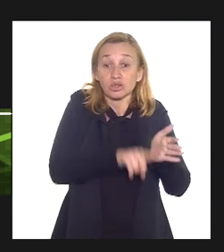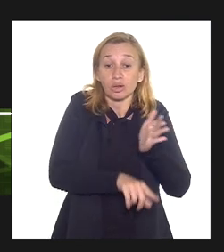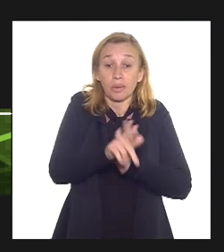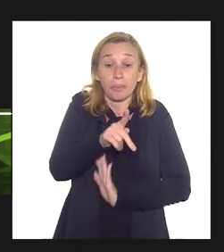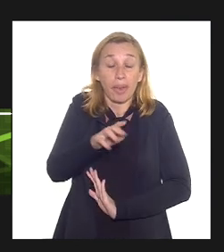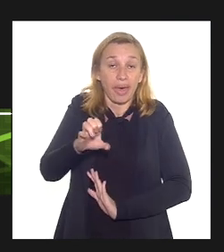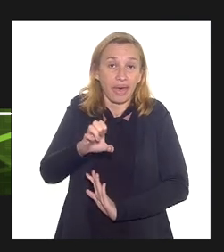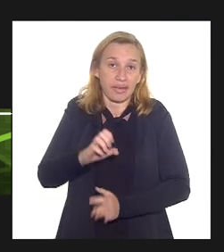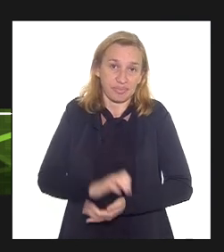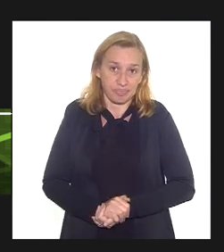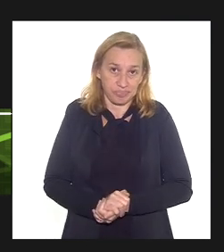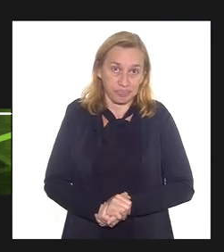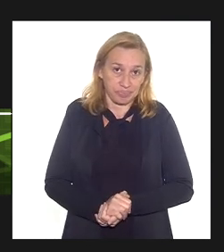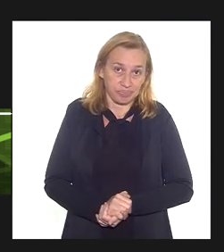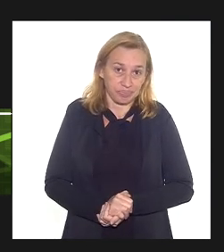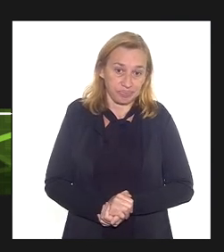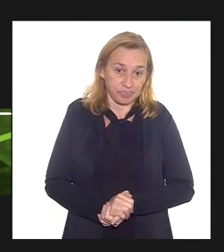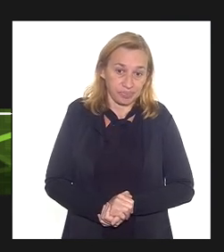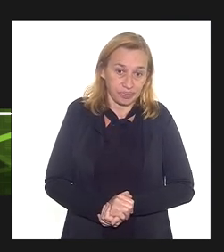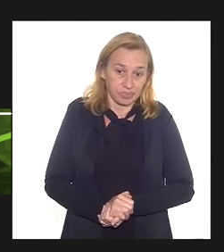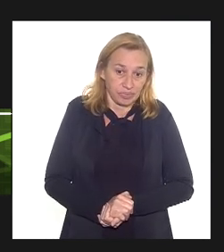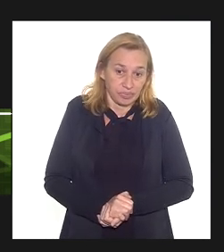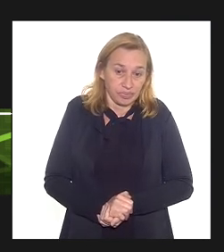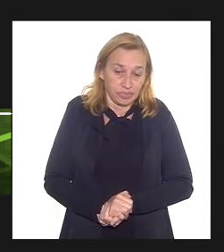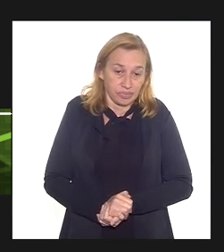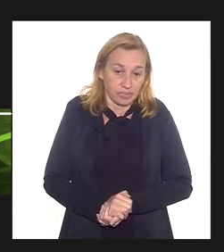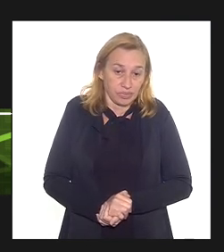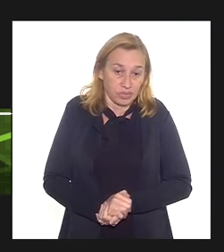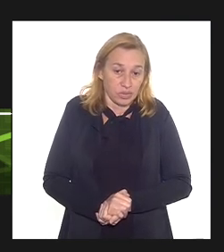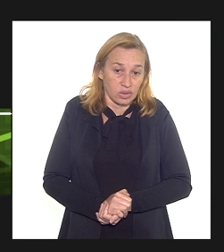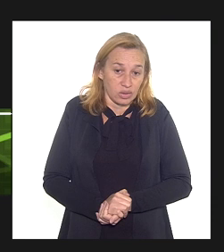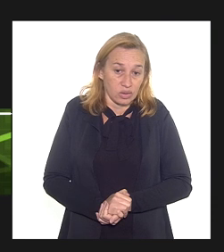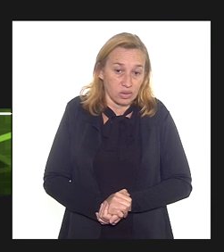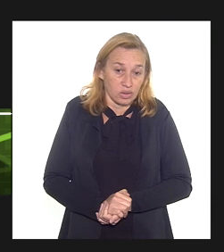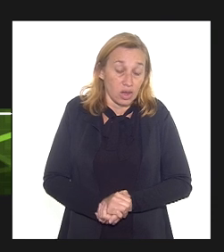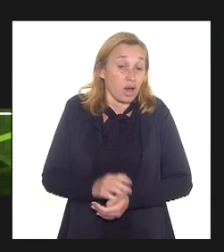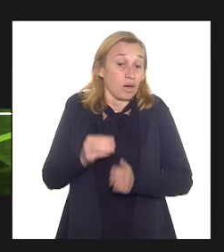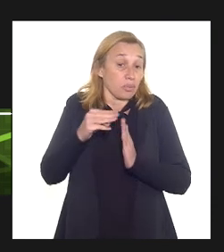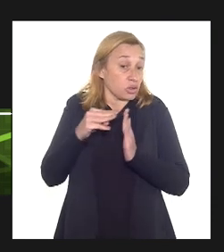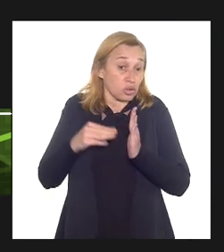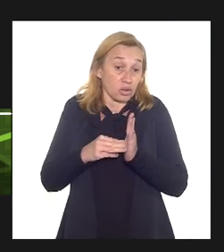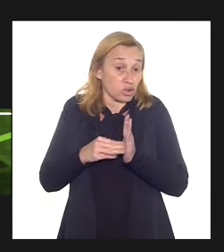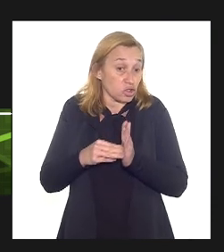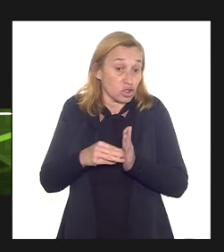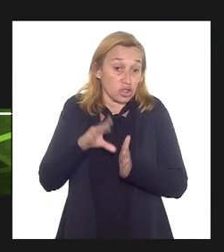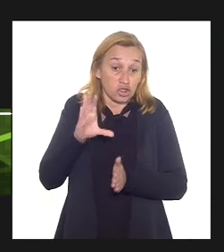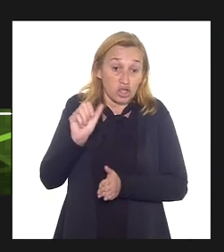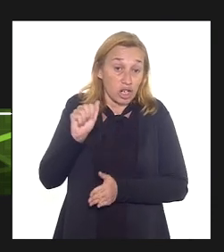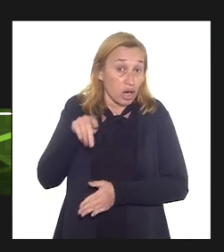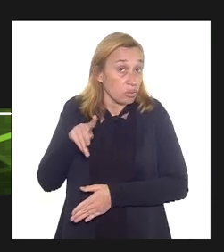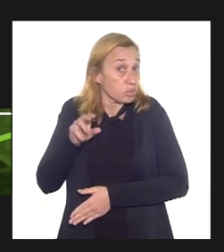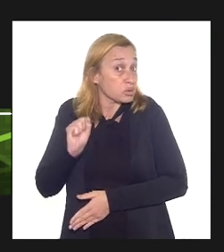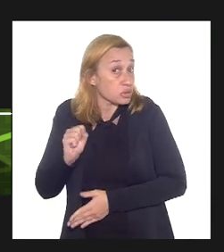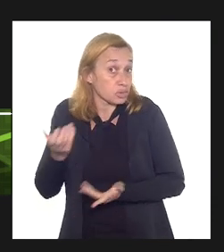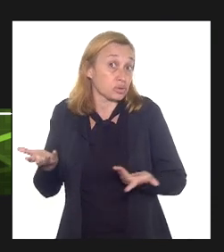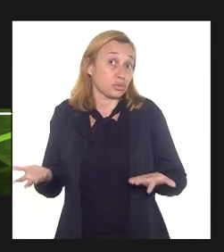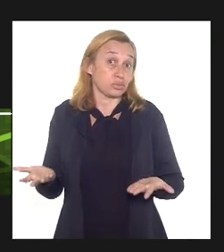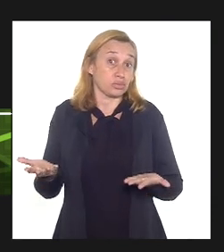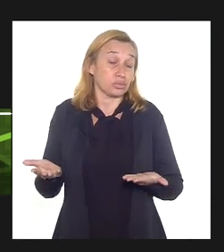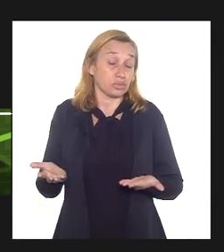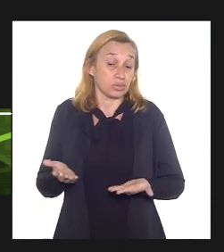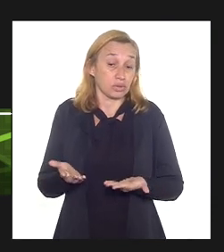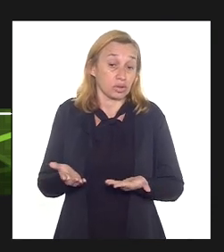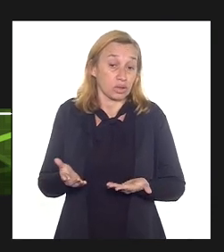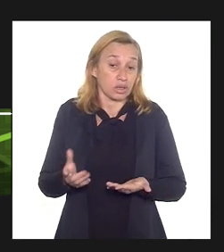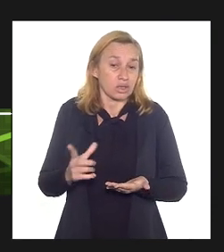é questão de se está previsto na metodologia de cálculo no entendimento tem uma